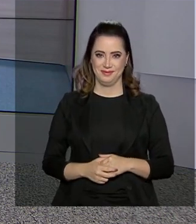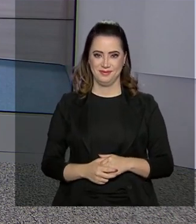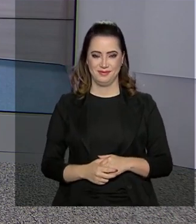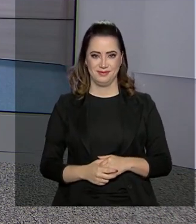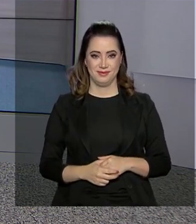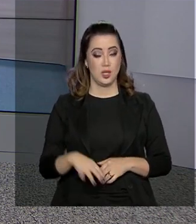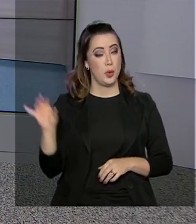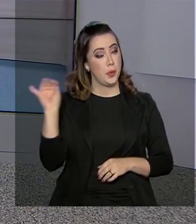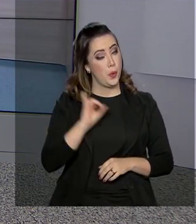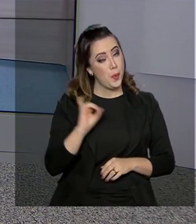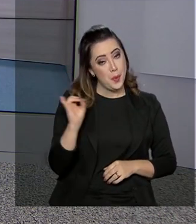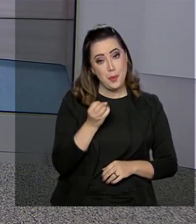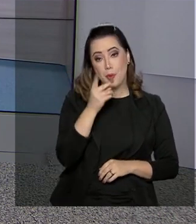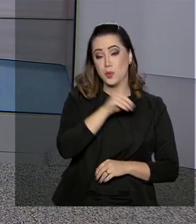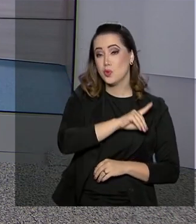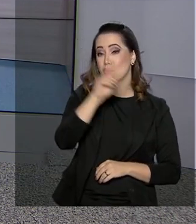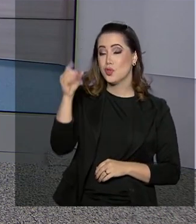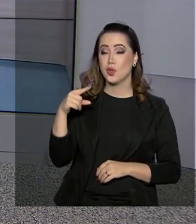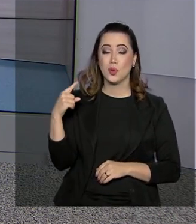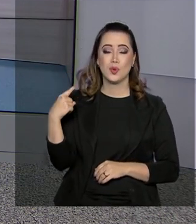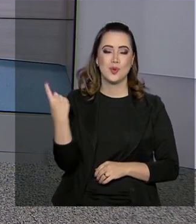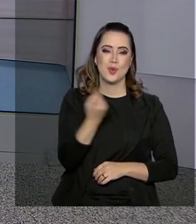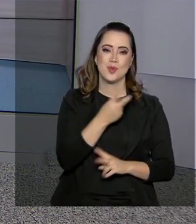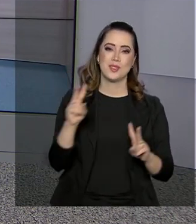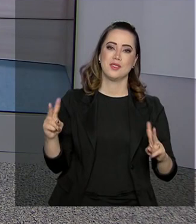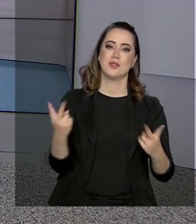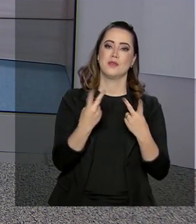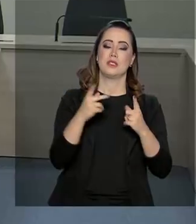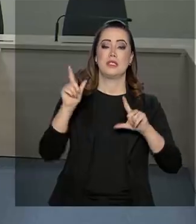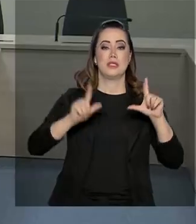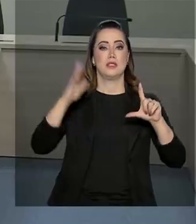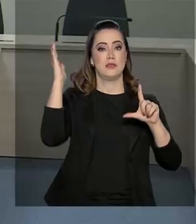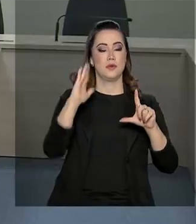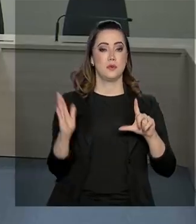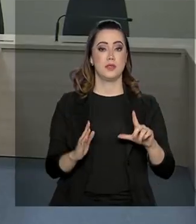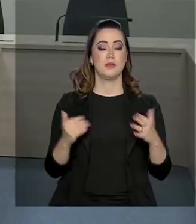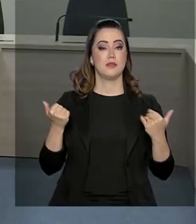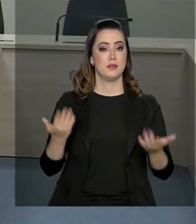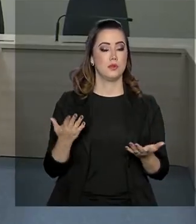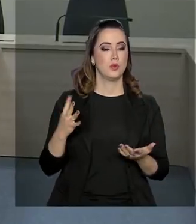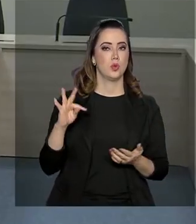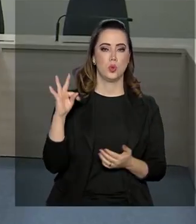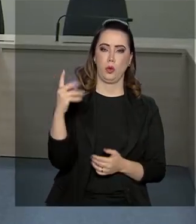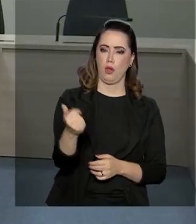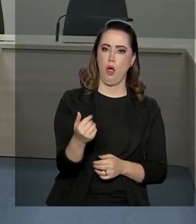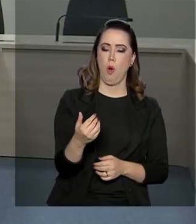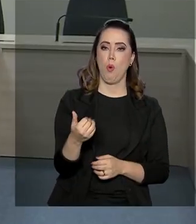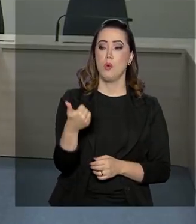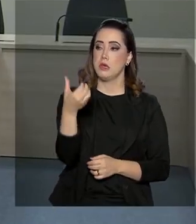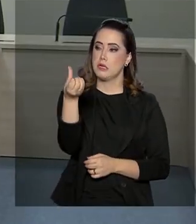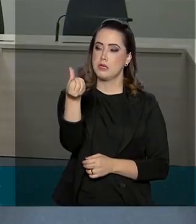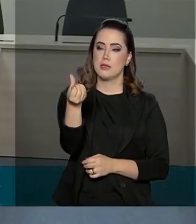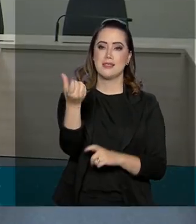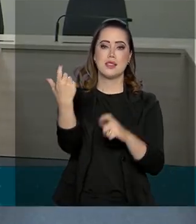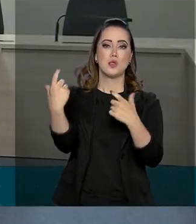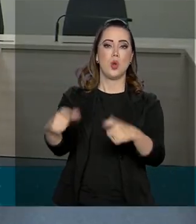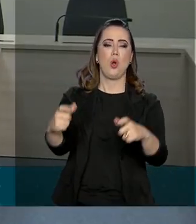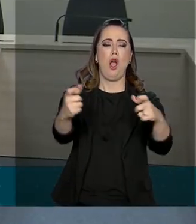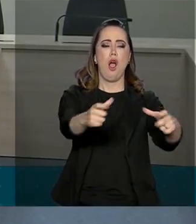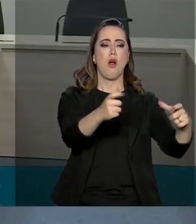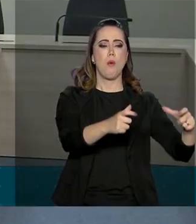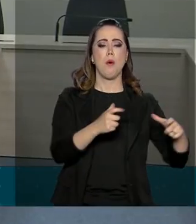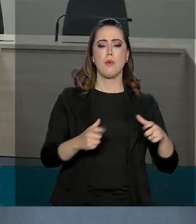Olá Carla, bom dia. Bom dia a todos que nos acompanham aqui na TV Brasil. No total, 16 portos brasileiros terão as áreas